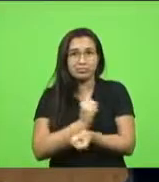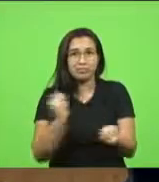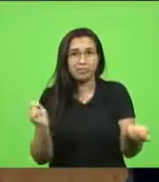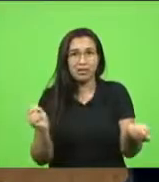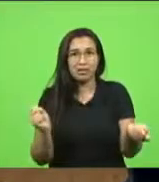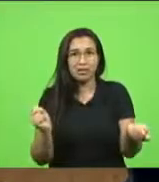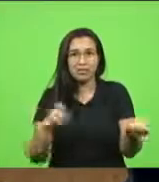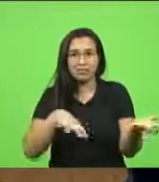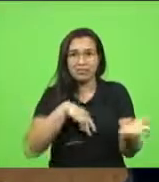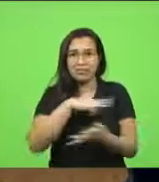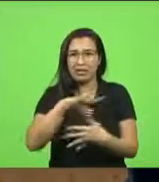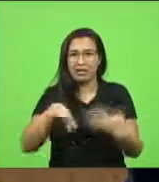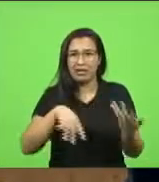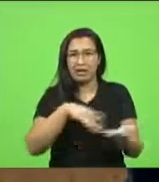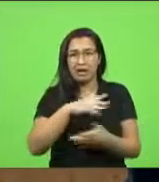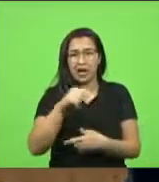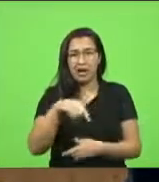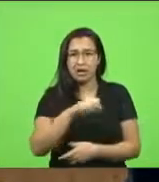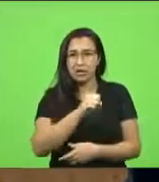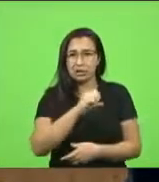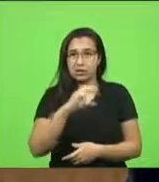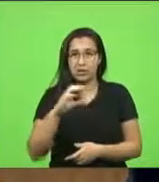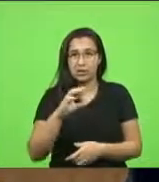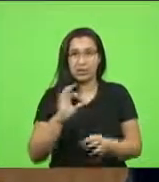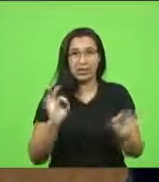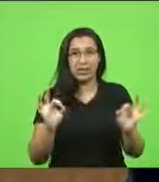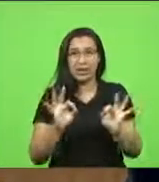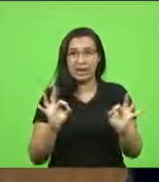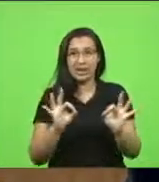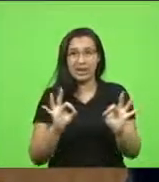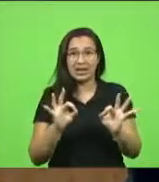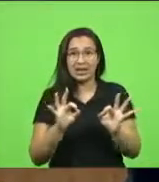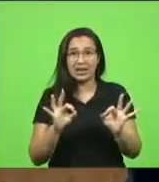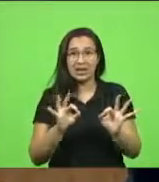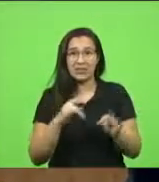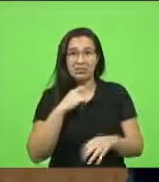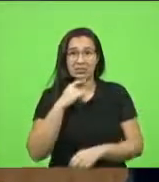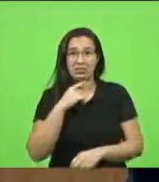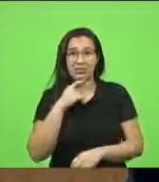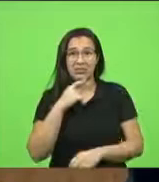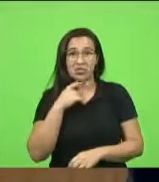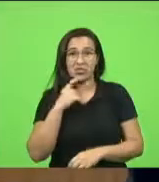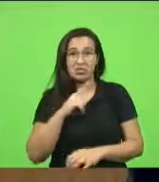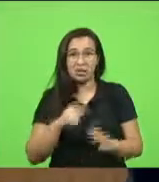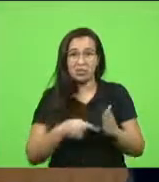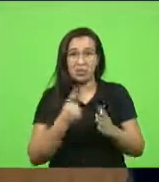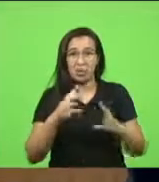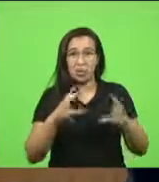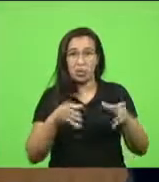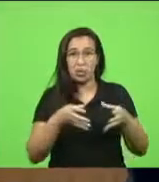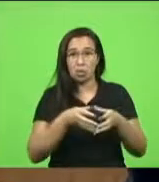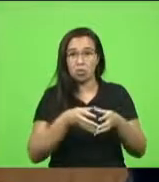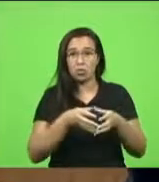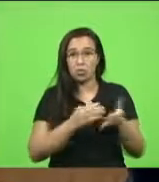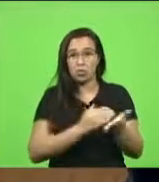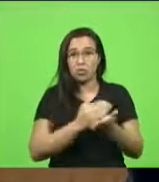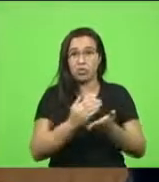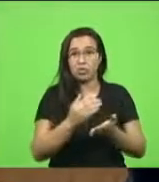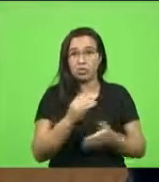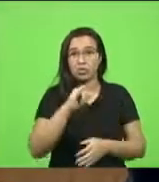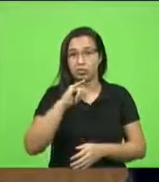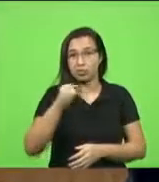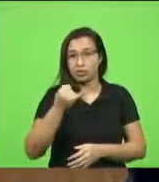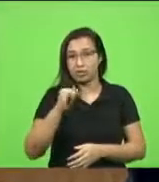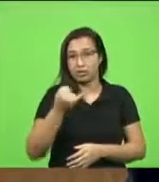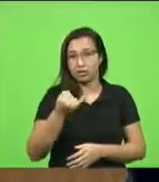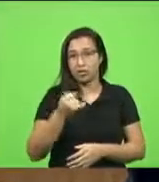Aqui em Santa Catarina, nós não chegamos nem sequer a atingir o primeiro grupo desde janeiro. Primeiro grupo, e temos quatro